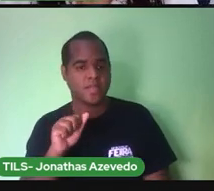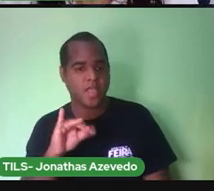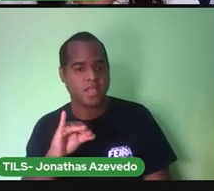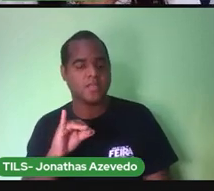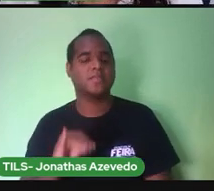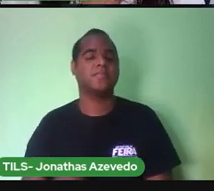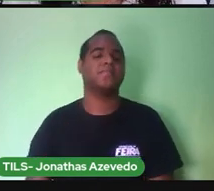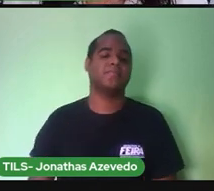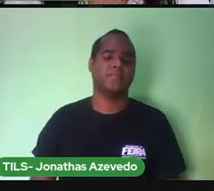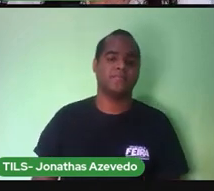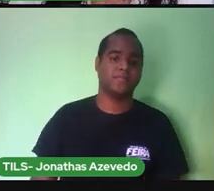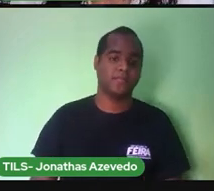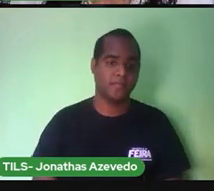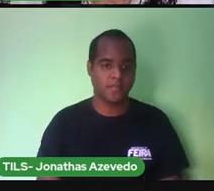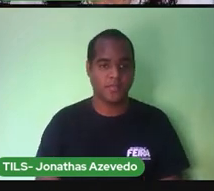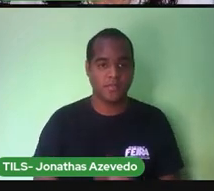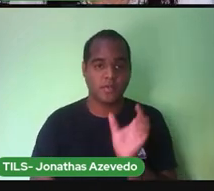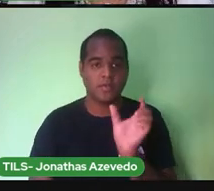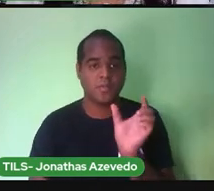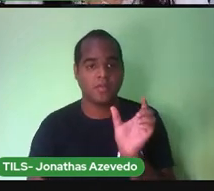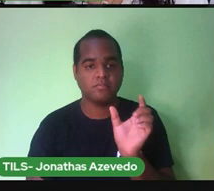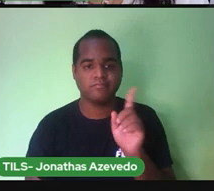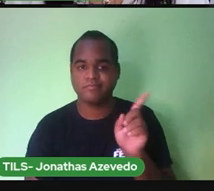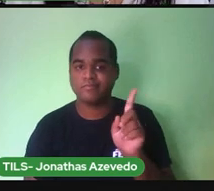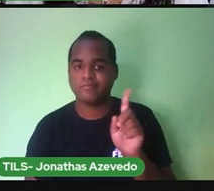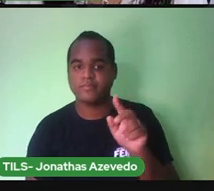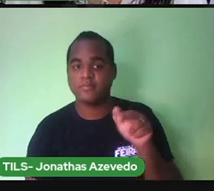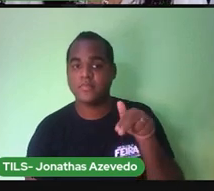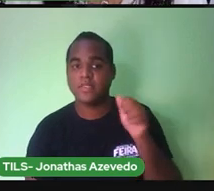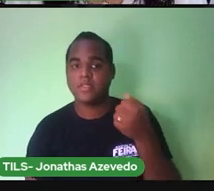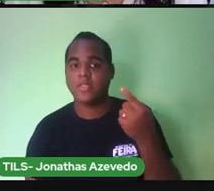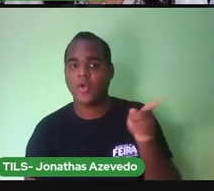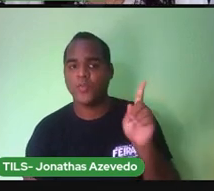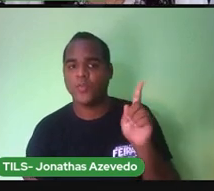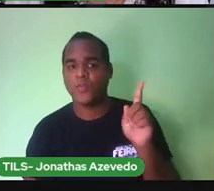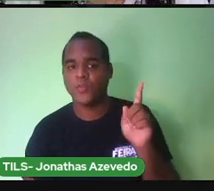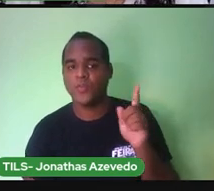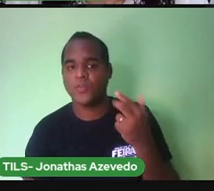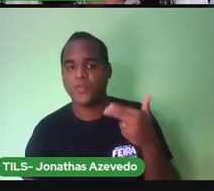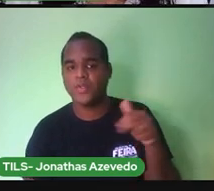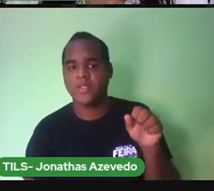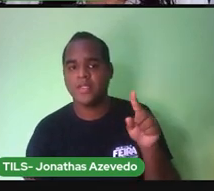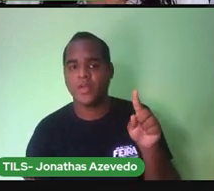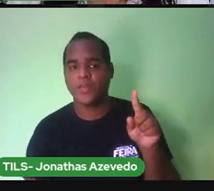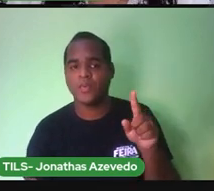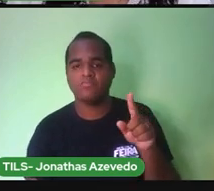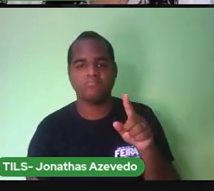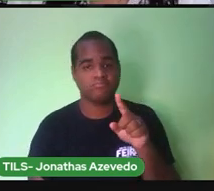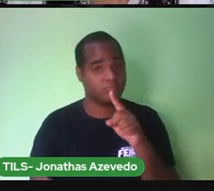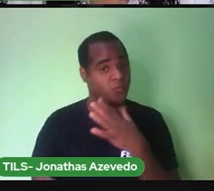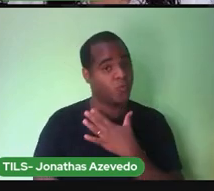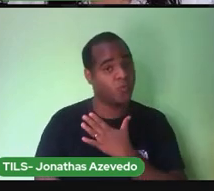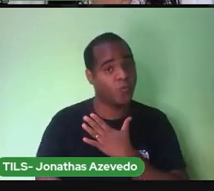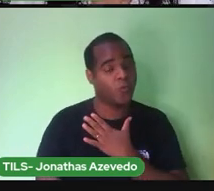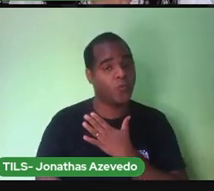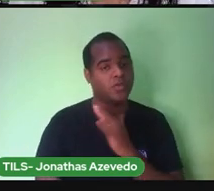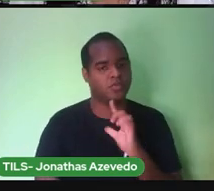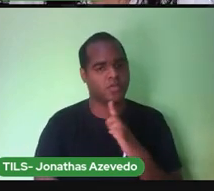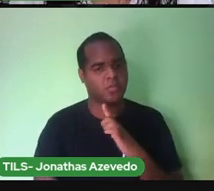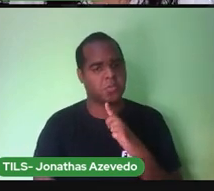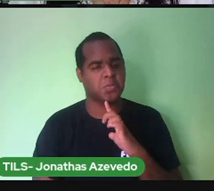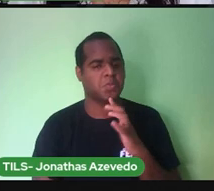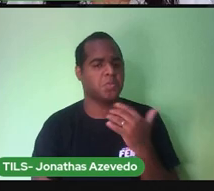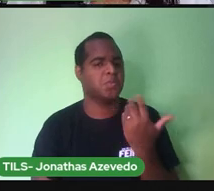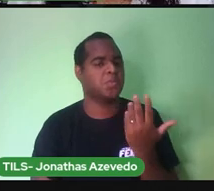Agora com a palavrinha NÃO. Tem alguma coisa que você goste muito, que você goste assim